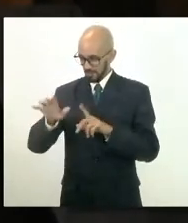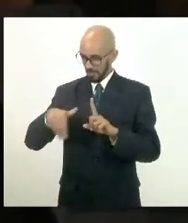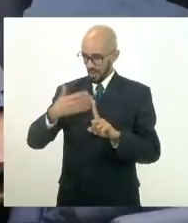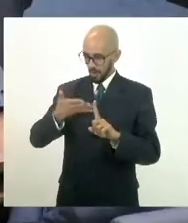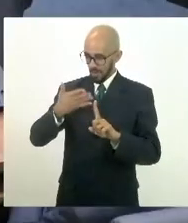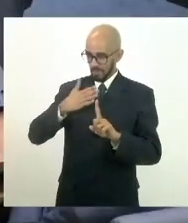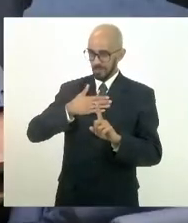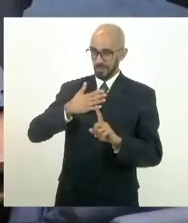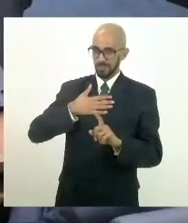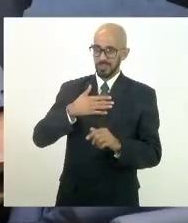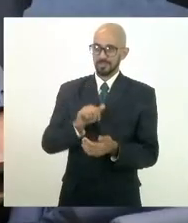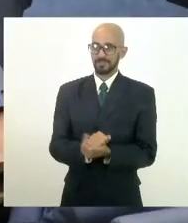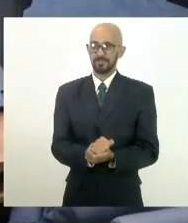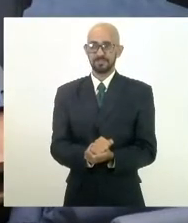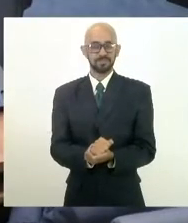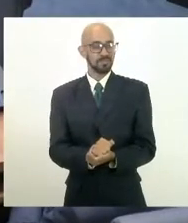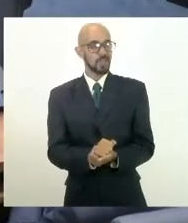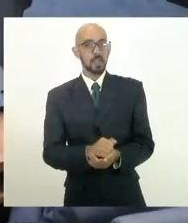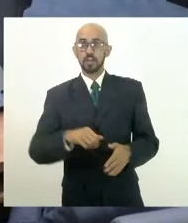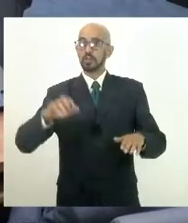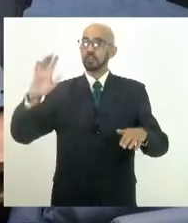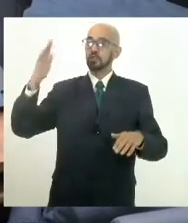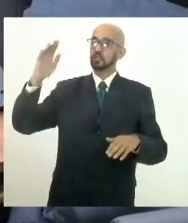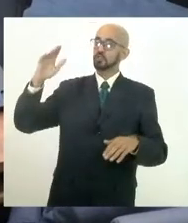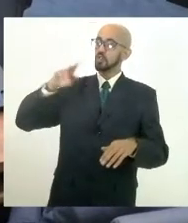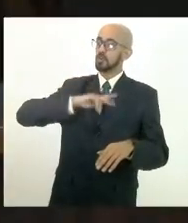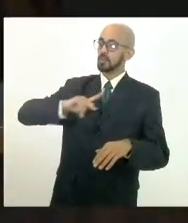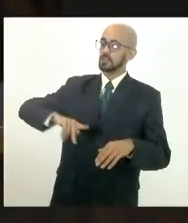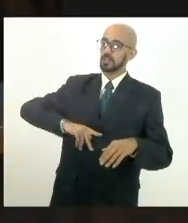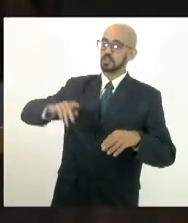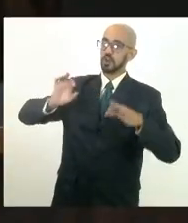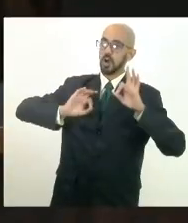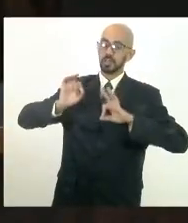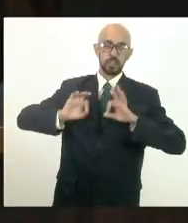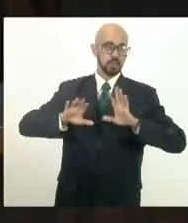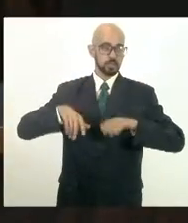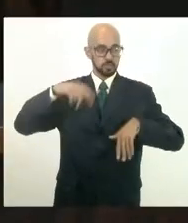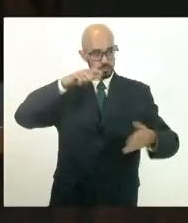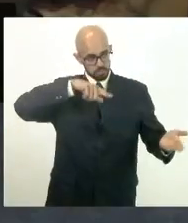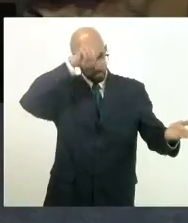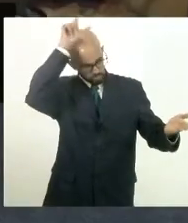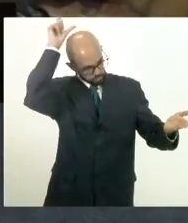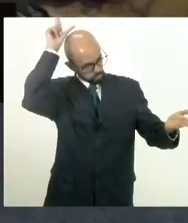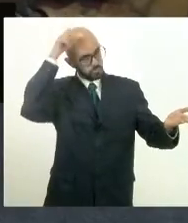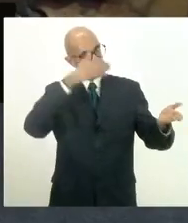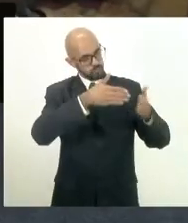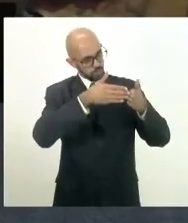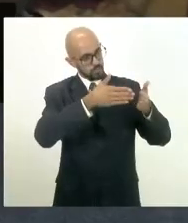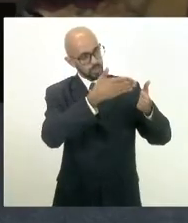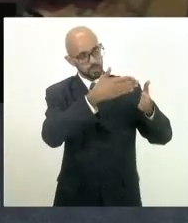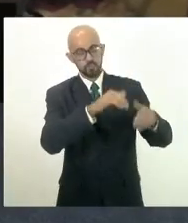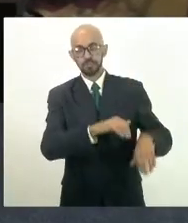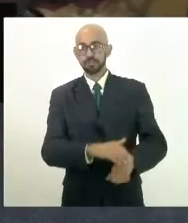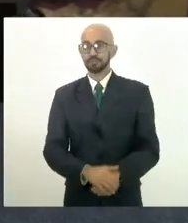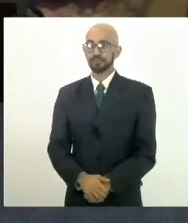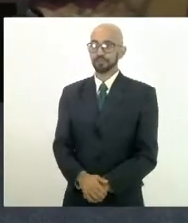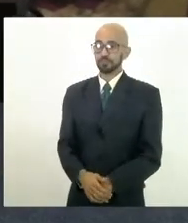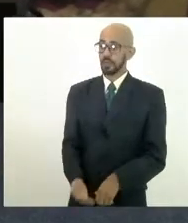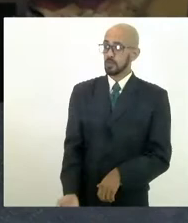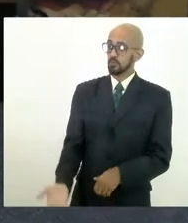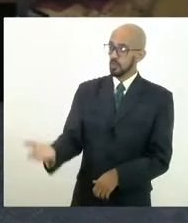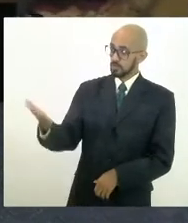Saudações e ato libertárias. Estão de ordem, deputado Luiz. Senhor presidente, vossa excelência